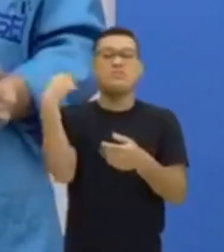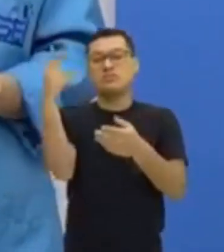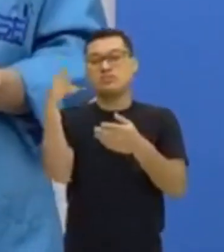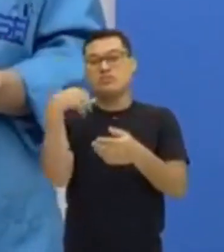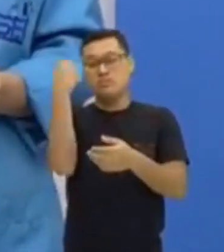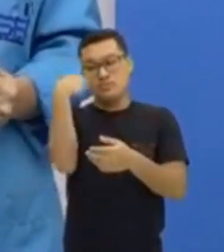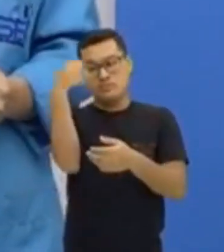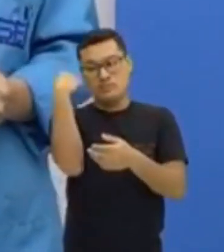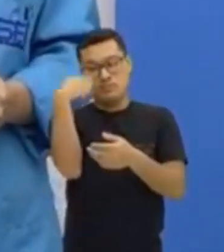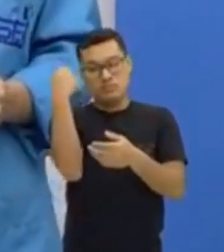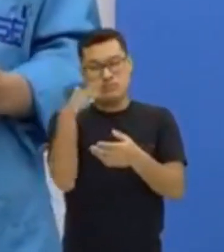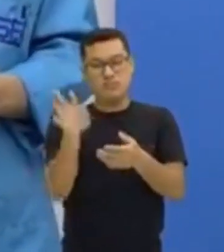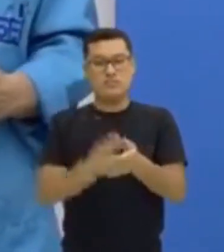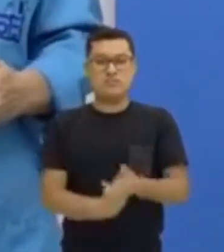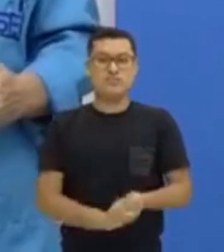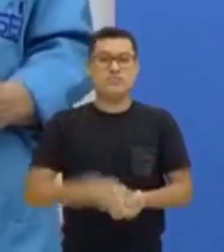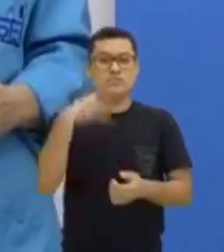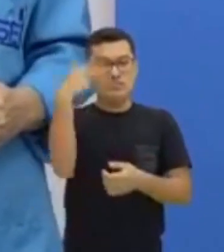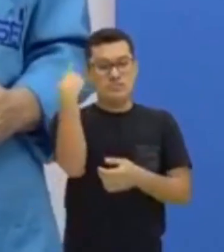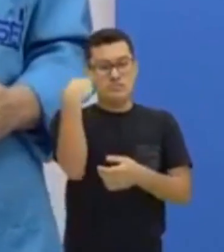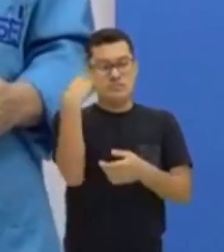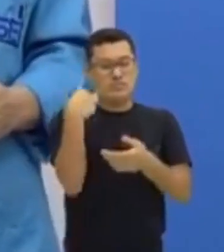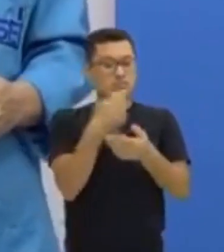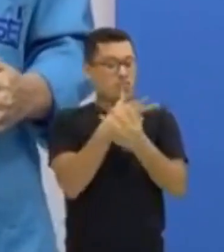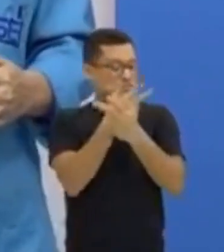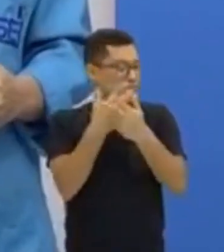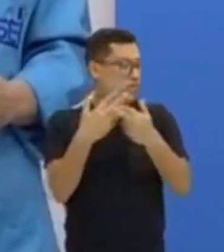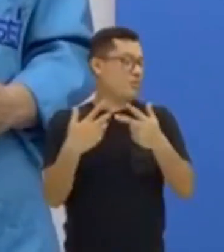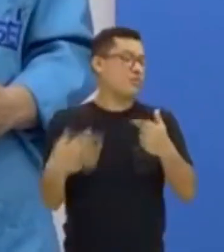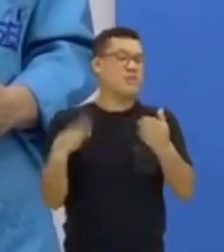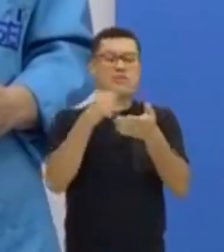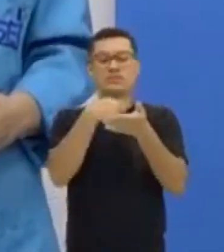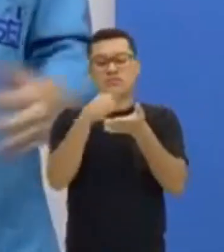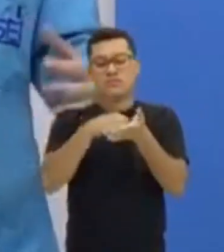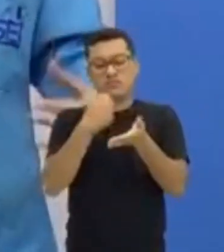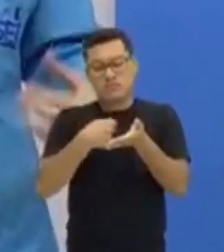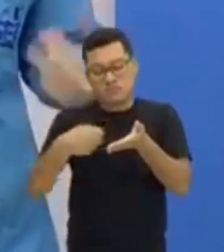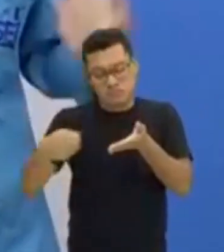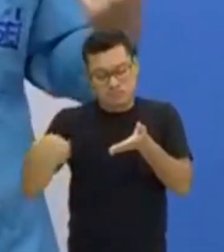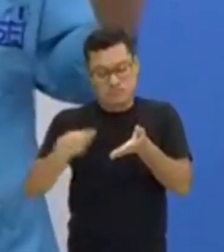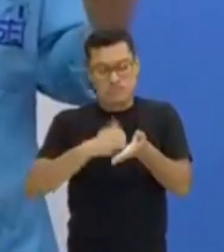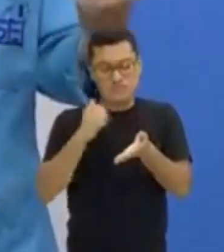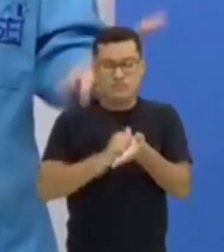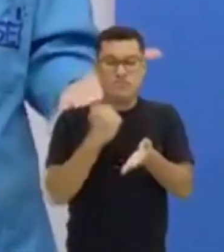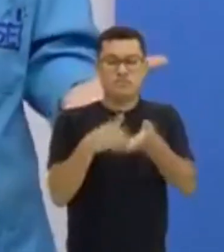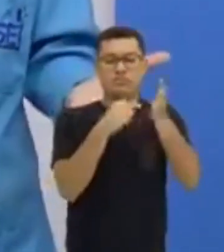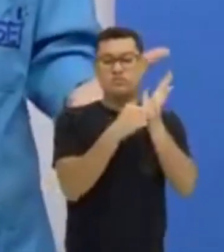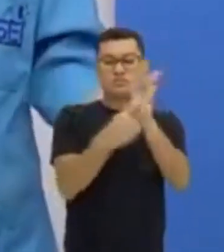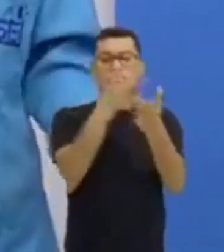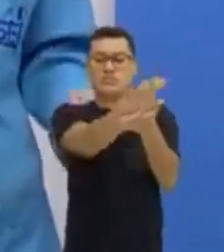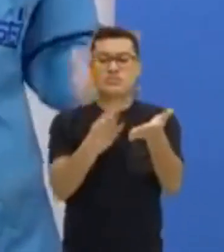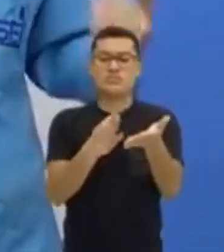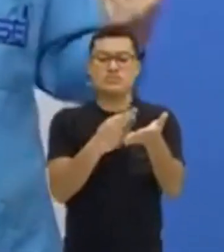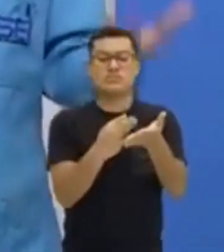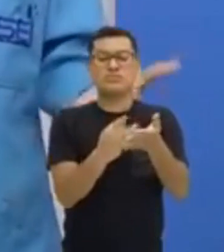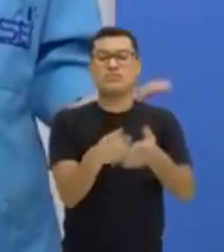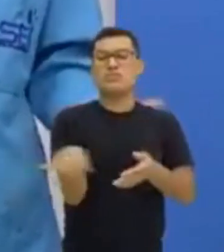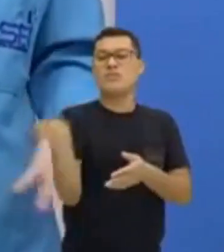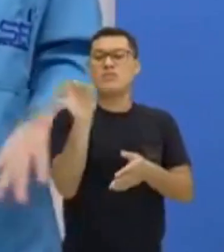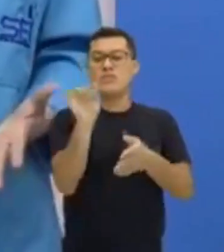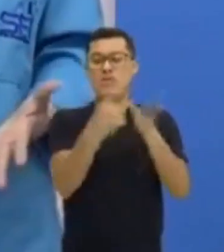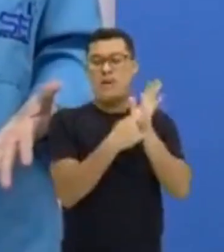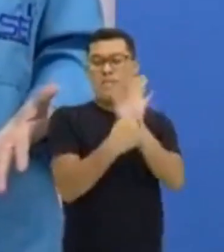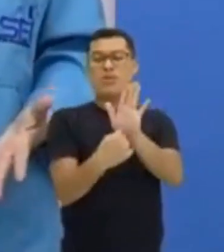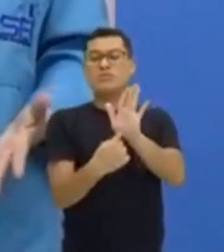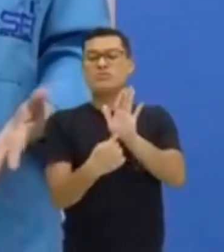pela peça. Então, perceba que nesse texto é uma apresentação. Ele está se mostrando